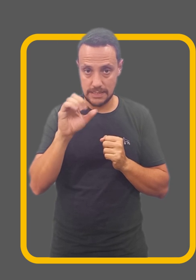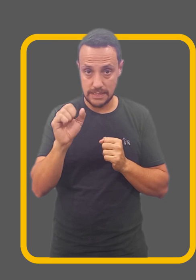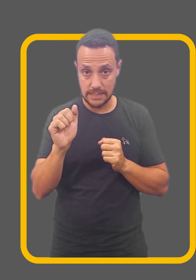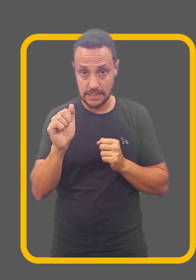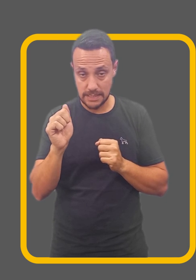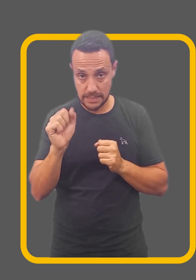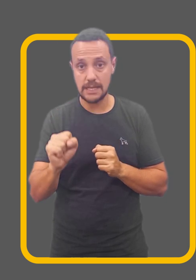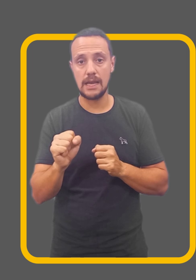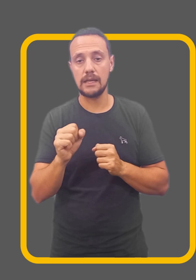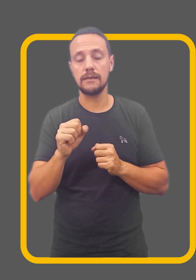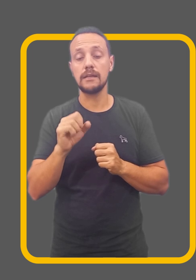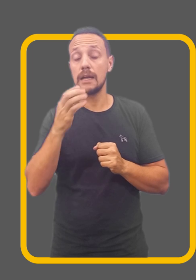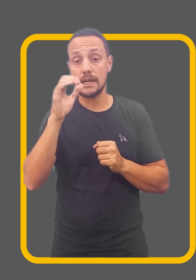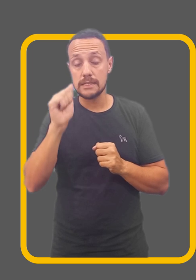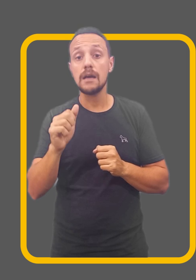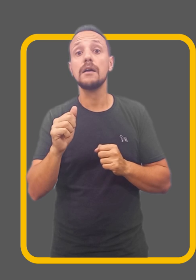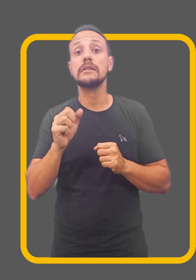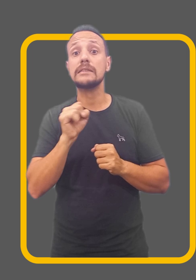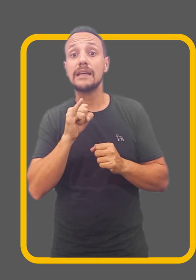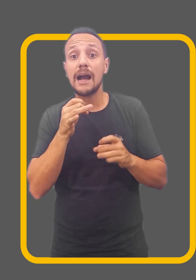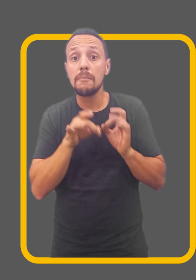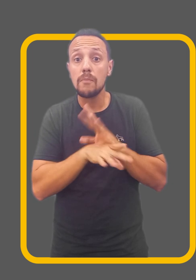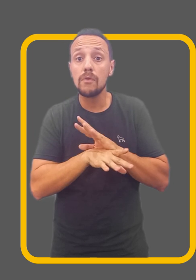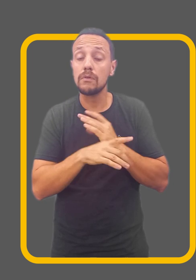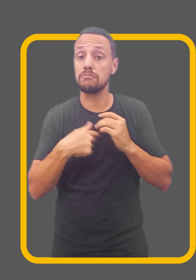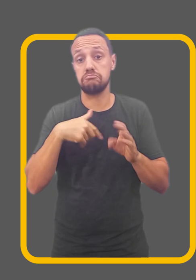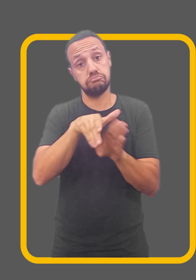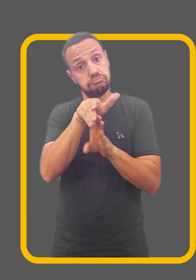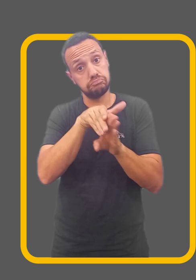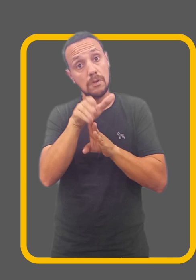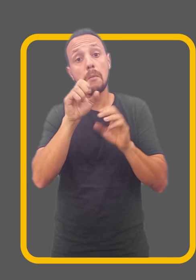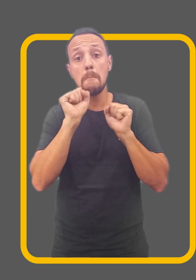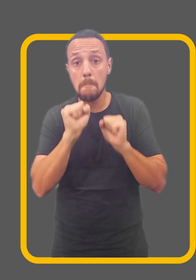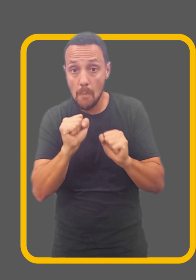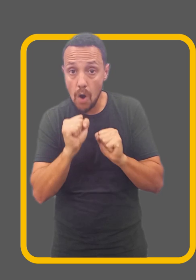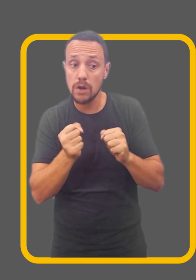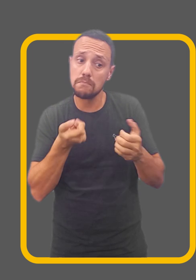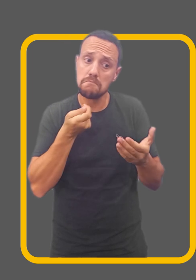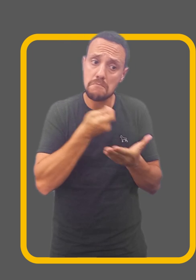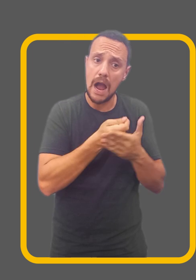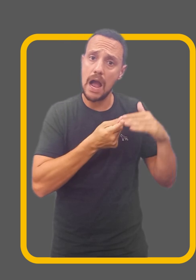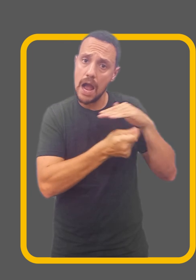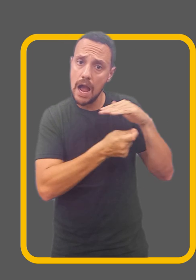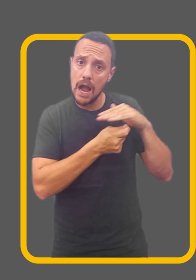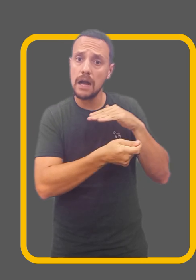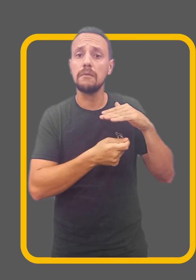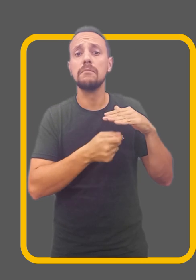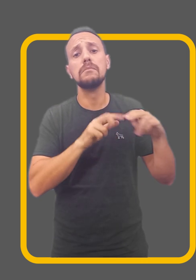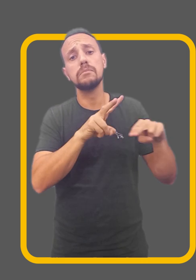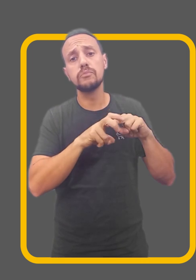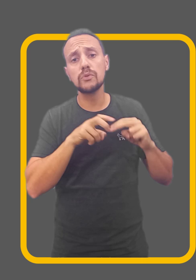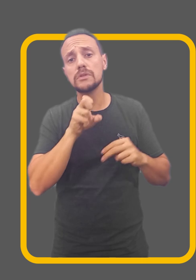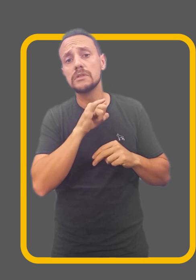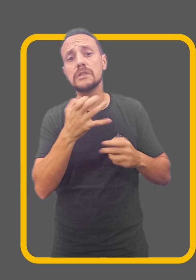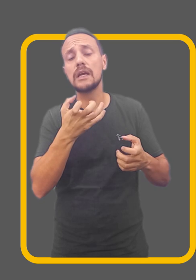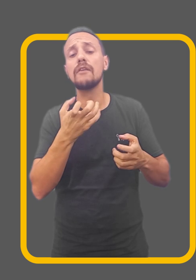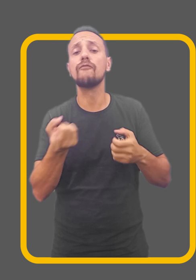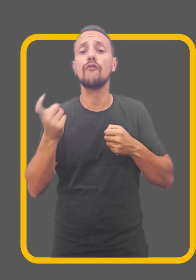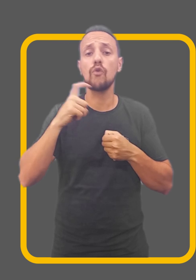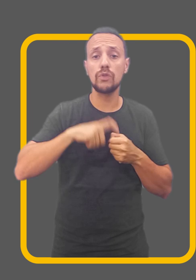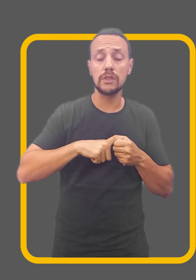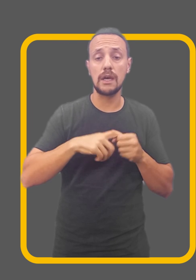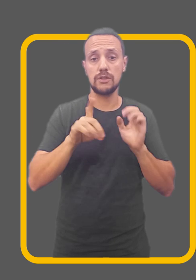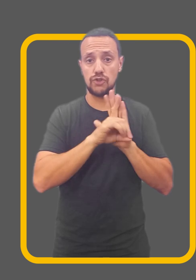contribuir de forma facultativa ou individual para o INSS para usufruir dos seus direitos previdenciários.